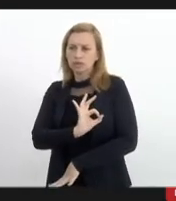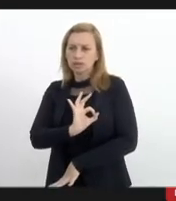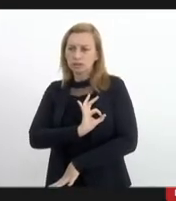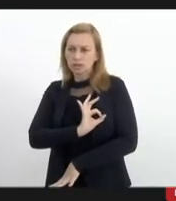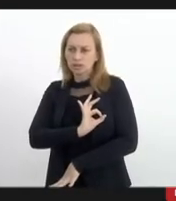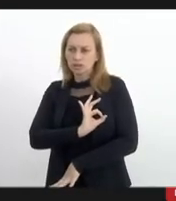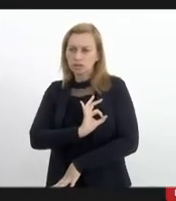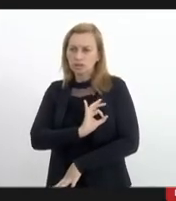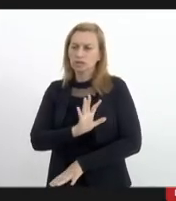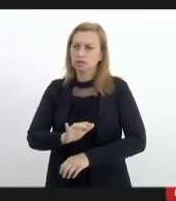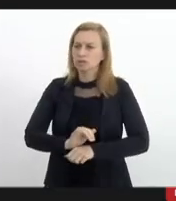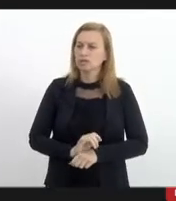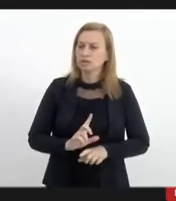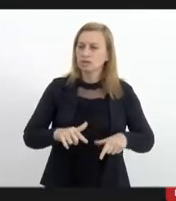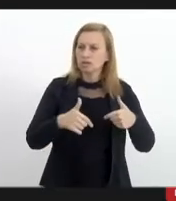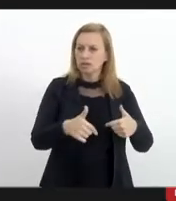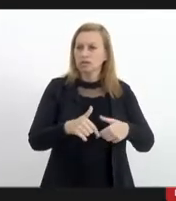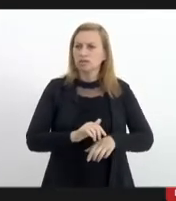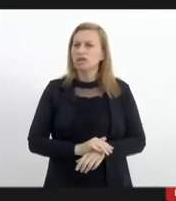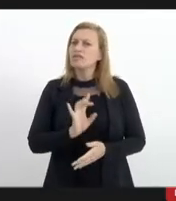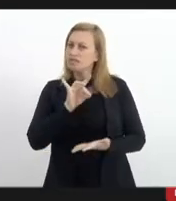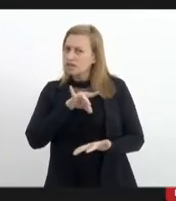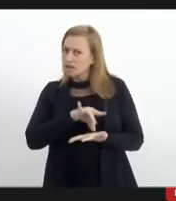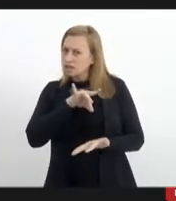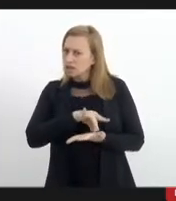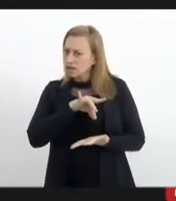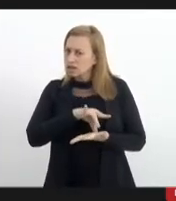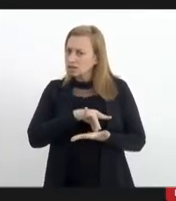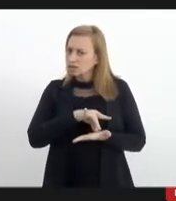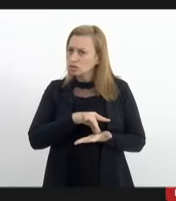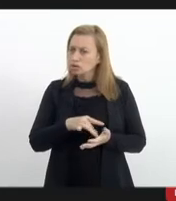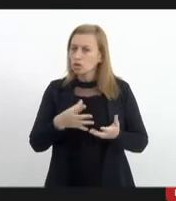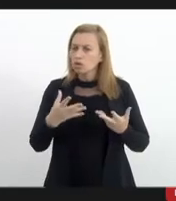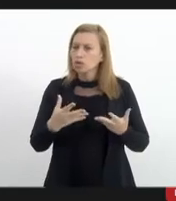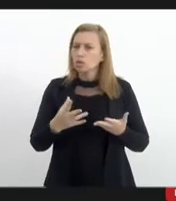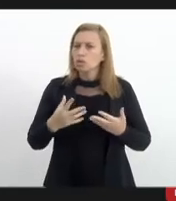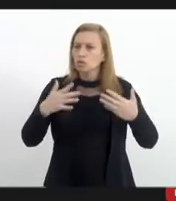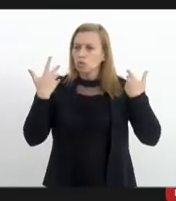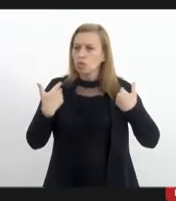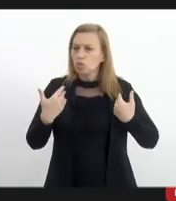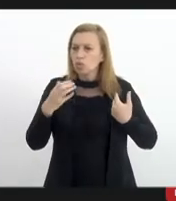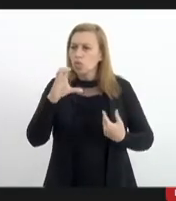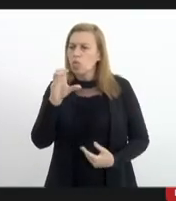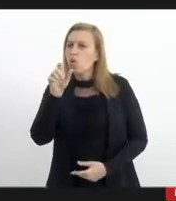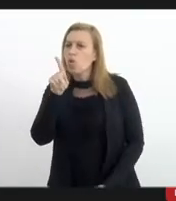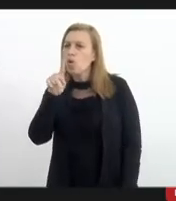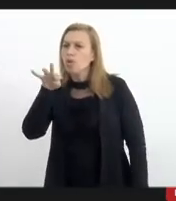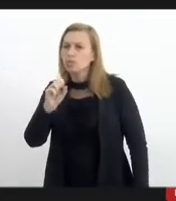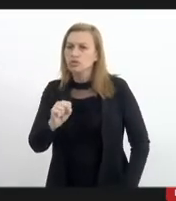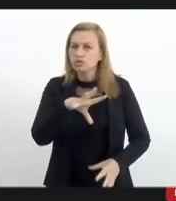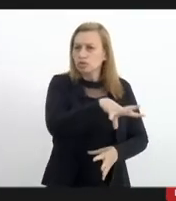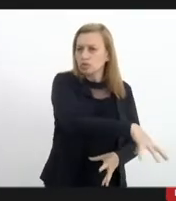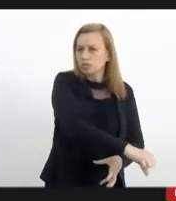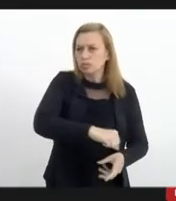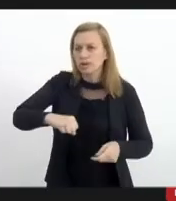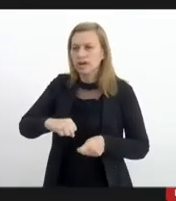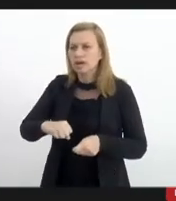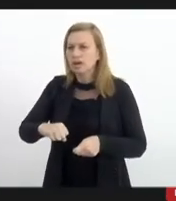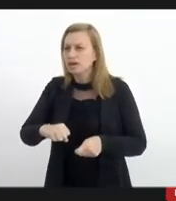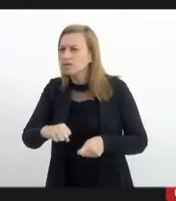dos policiais é verdade que os corpos foram removidos e